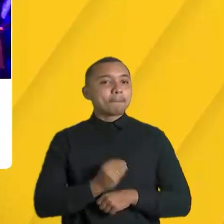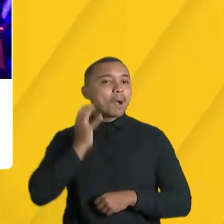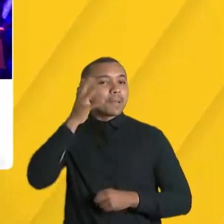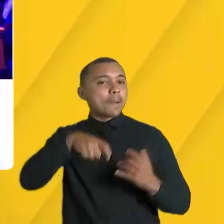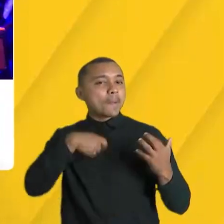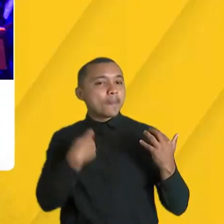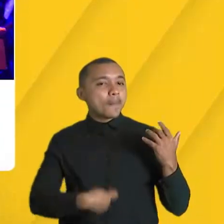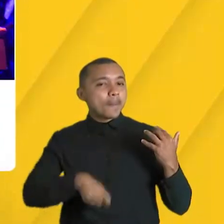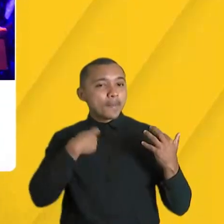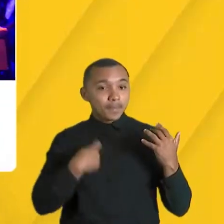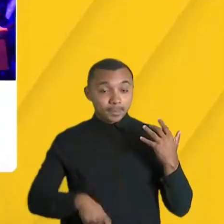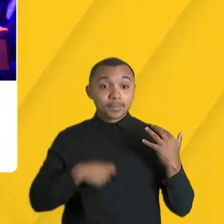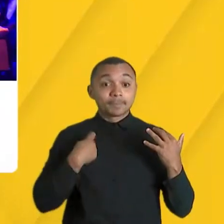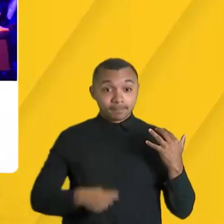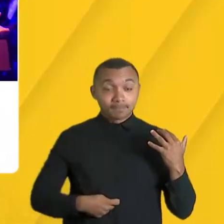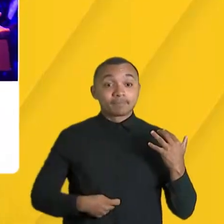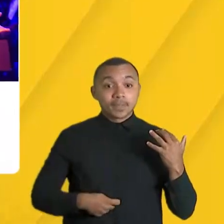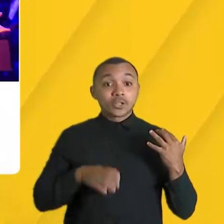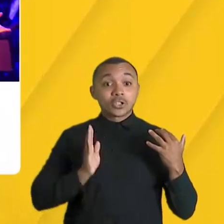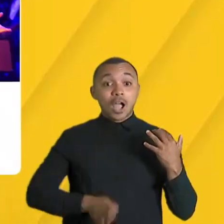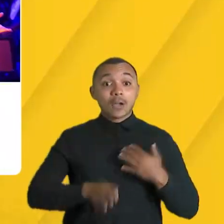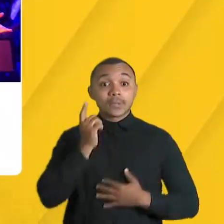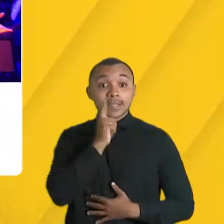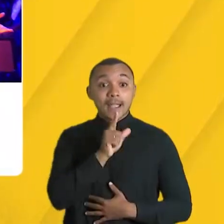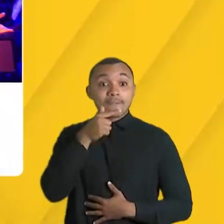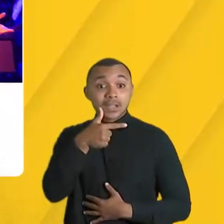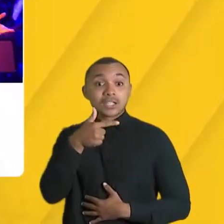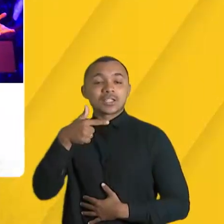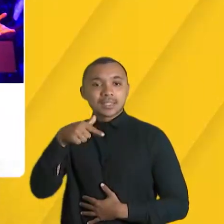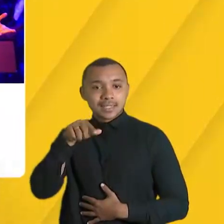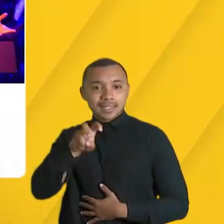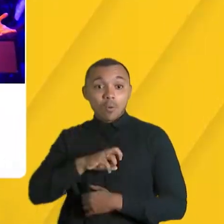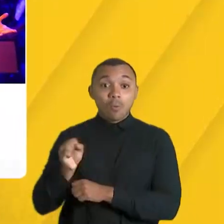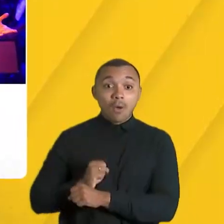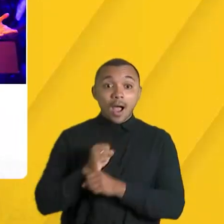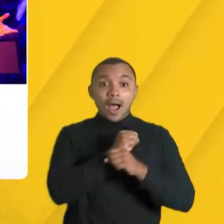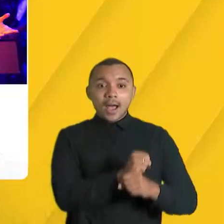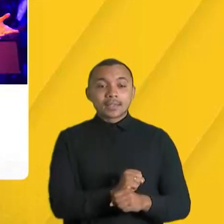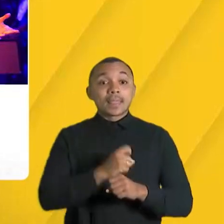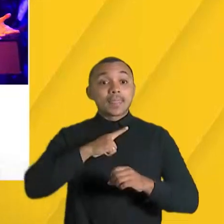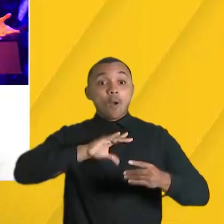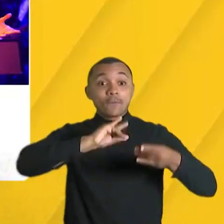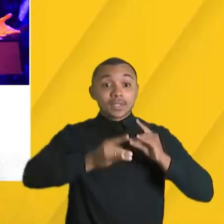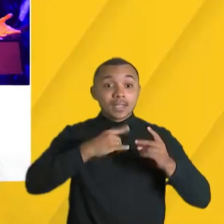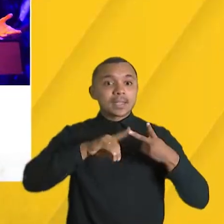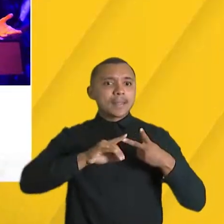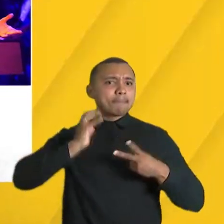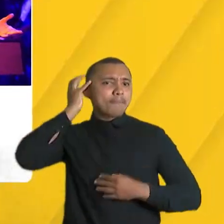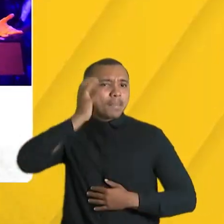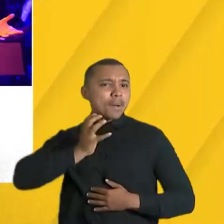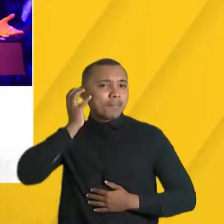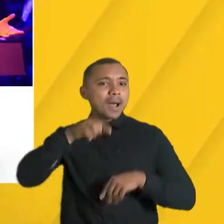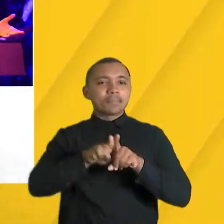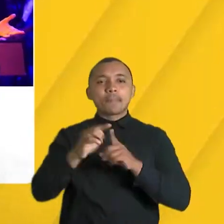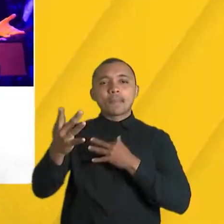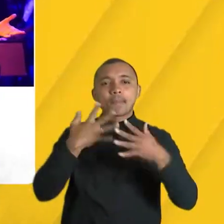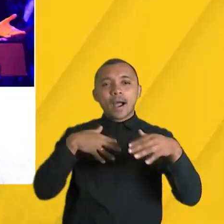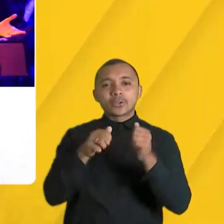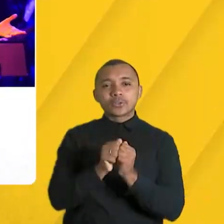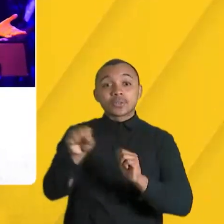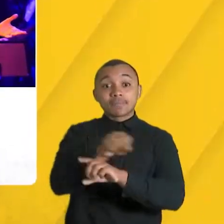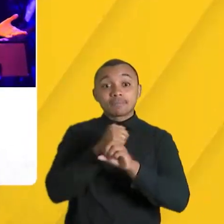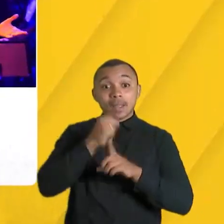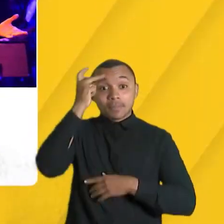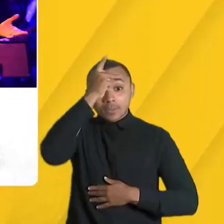que em 2024 completa 25 anos. Serão 15 shows, além de oficinas e bate-papo com o público. A programação vai de